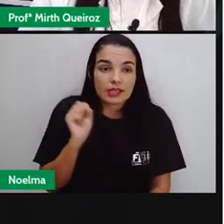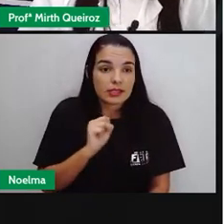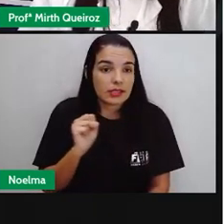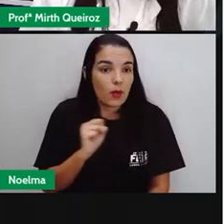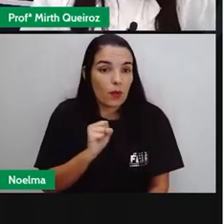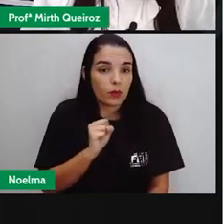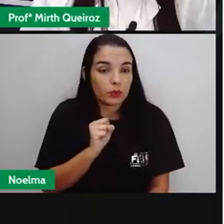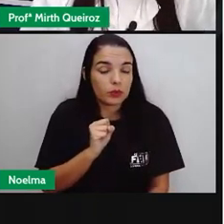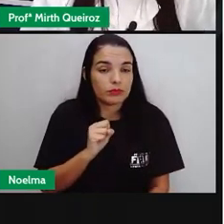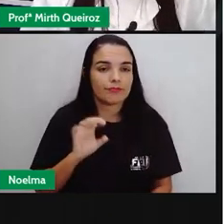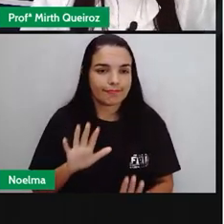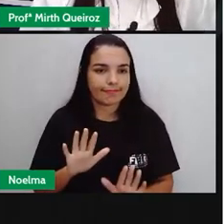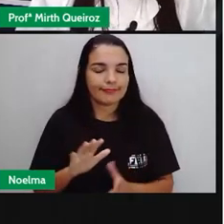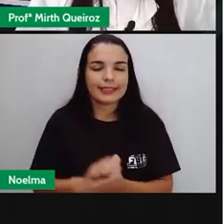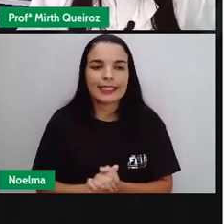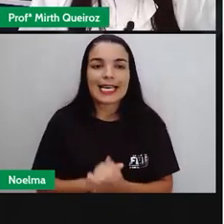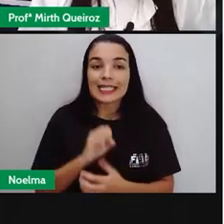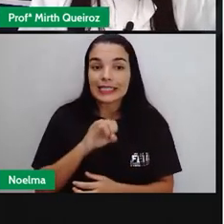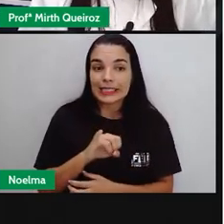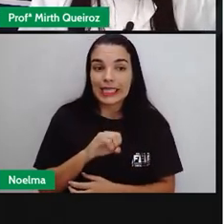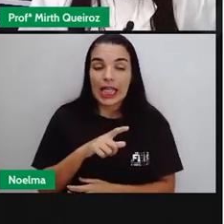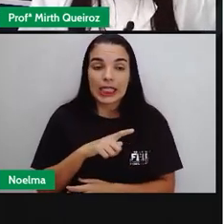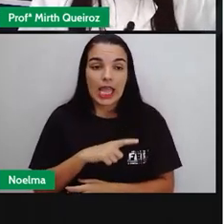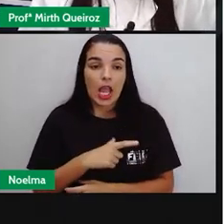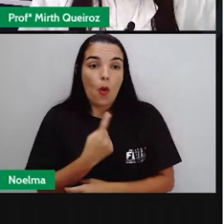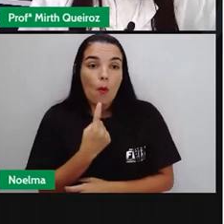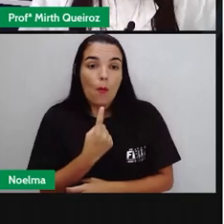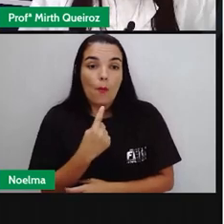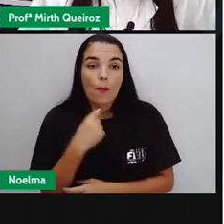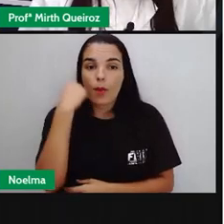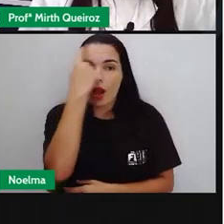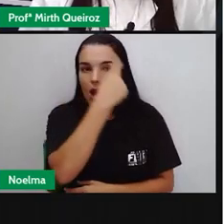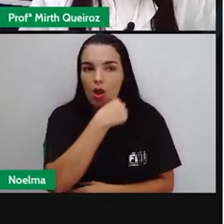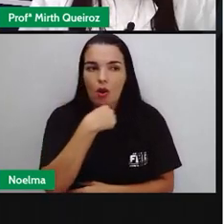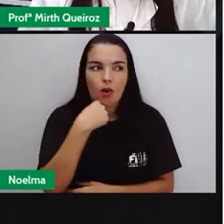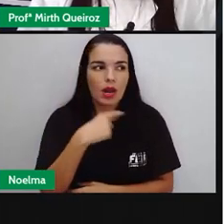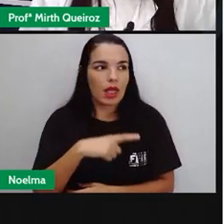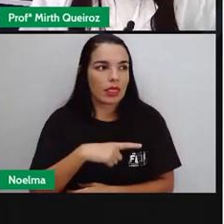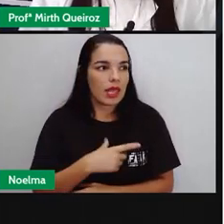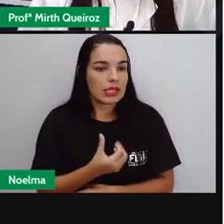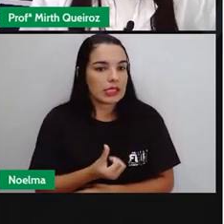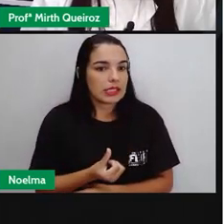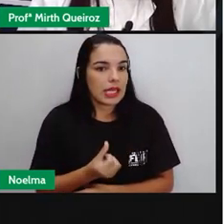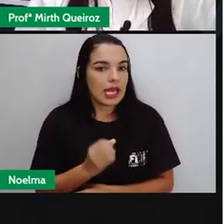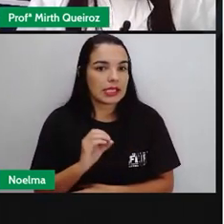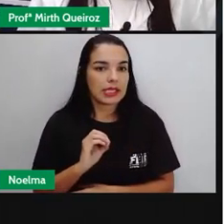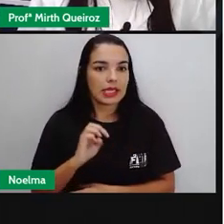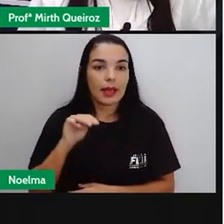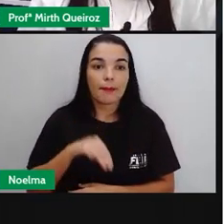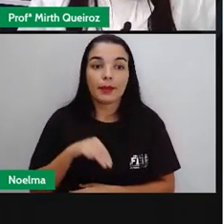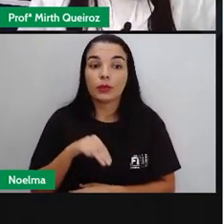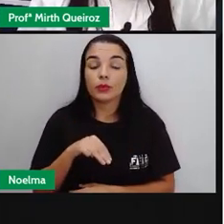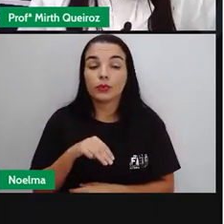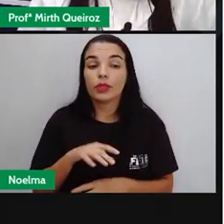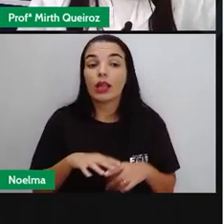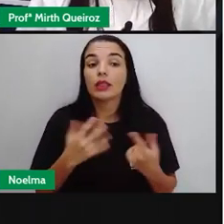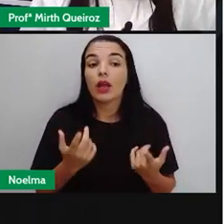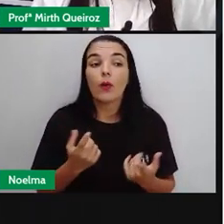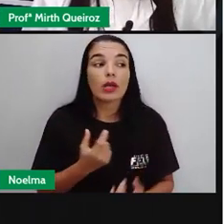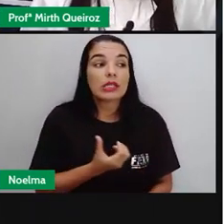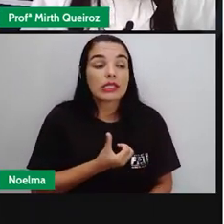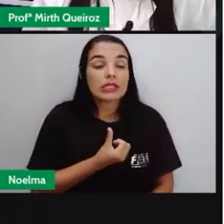Uma hora Tenho 60 Minutos 60 minutos Tem quantos segundos?